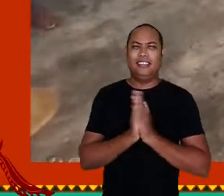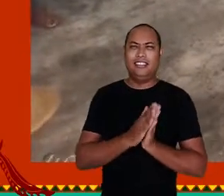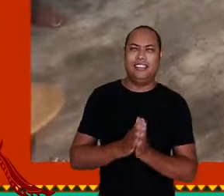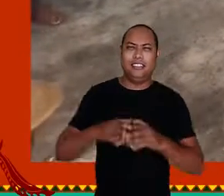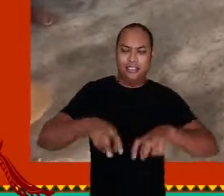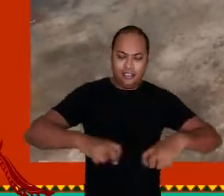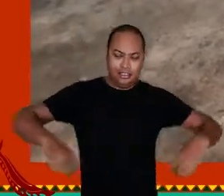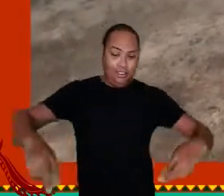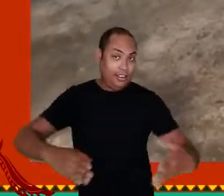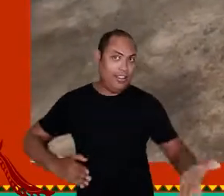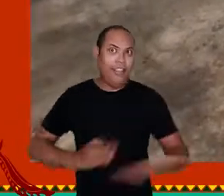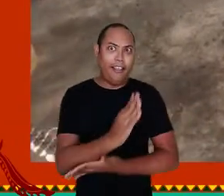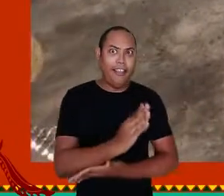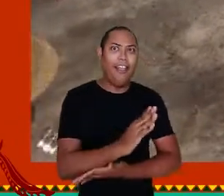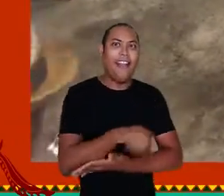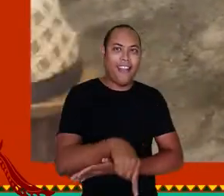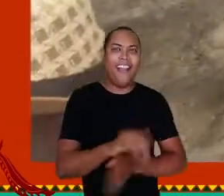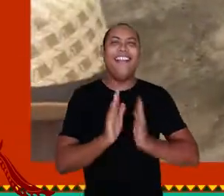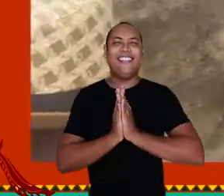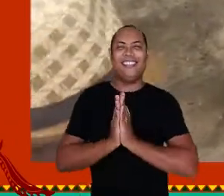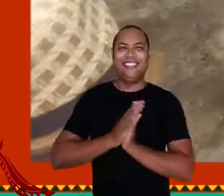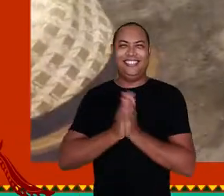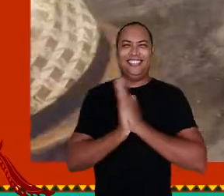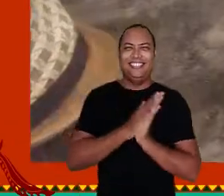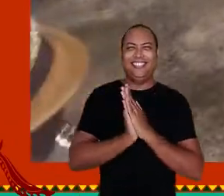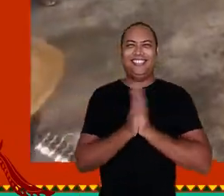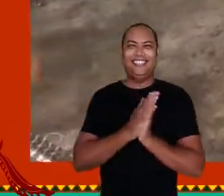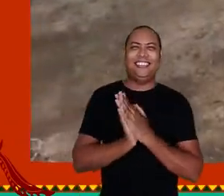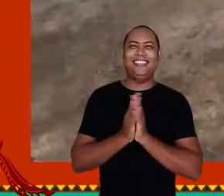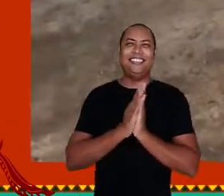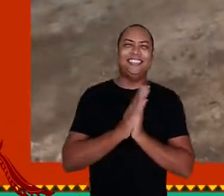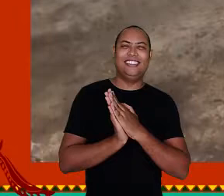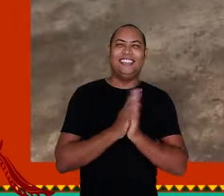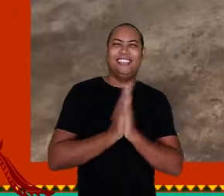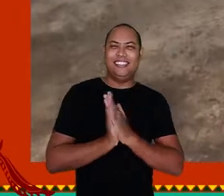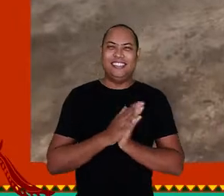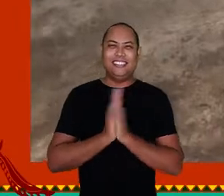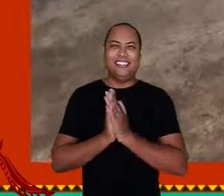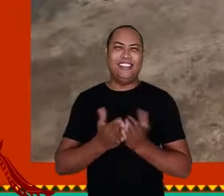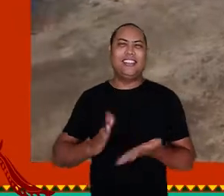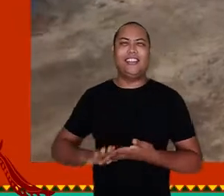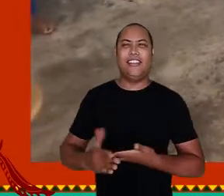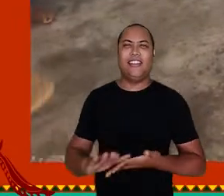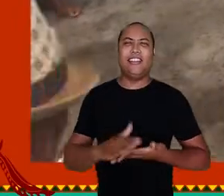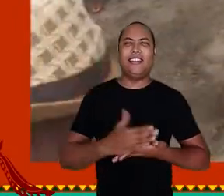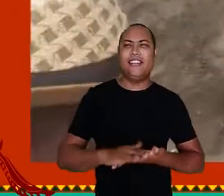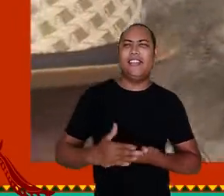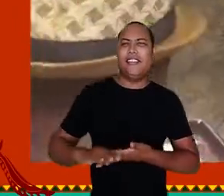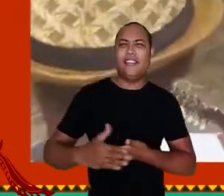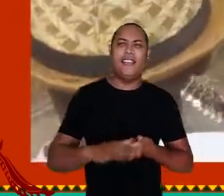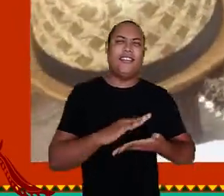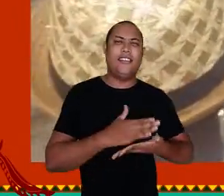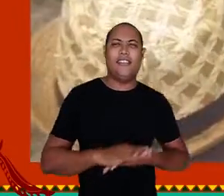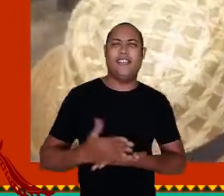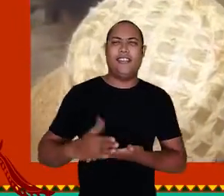entrou na roda foi uma boneca